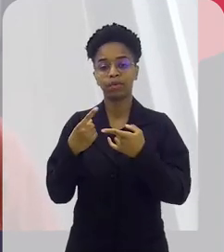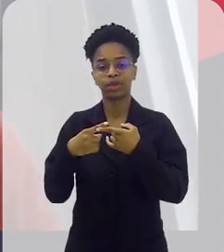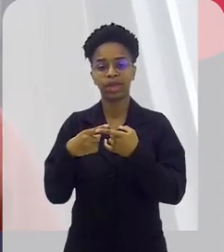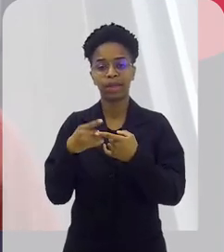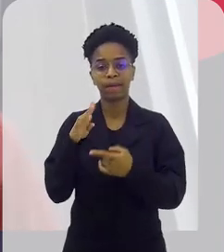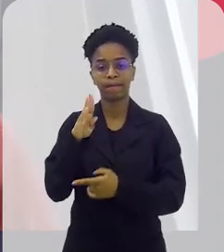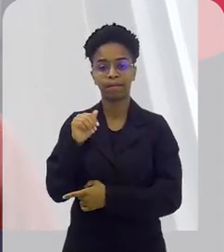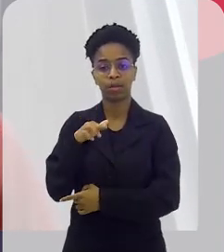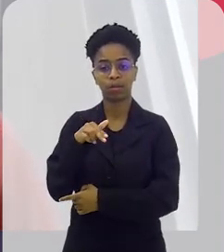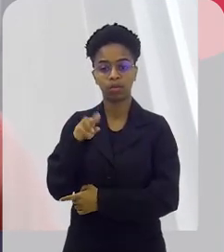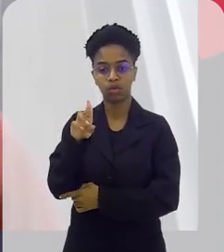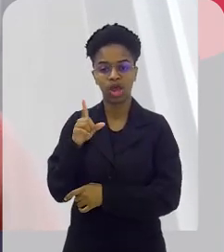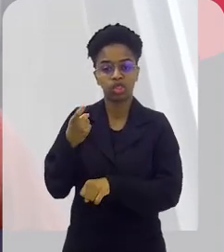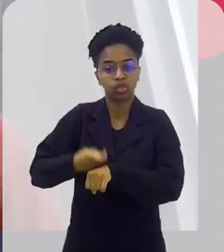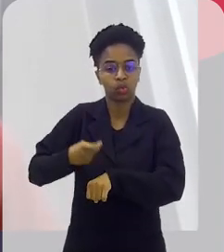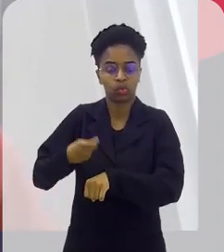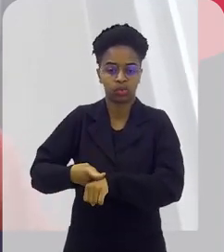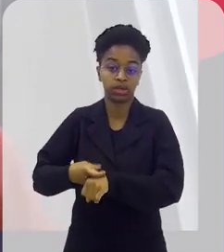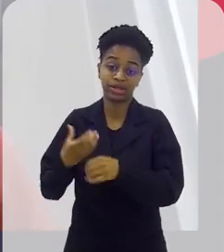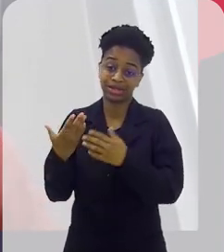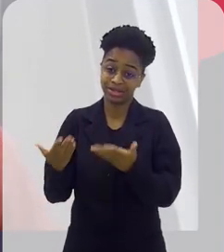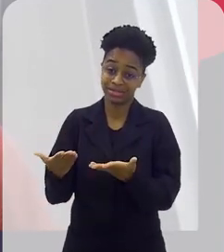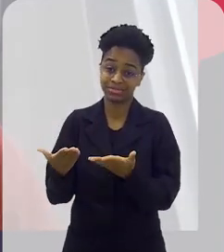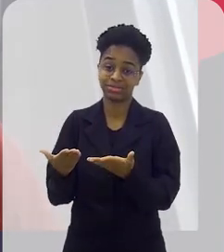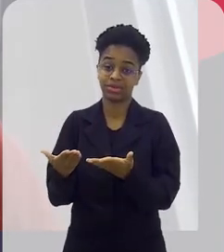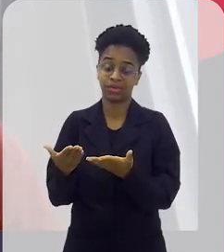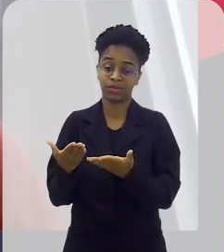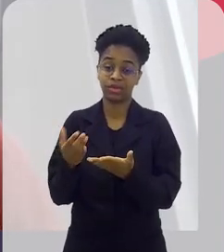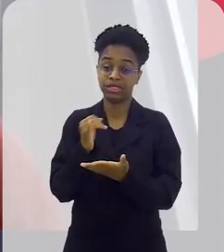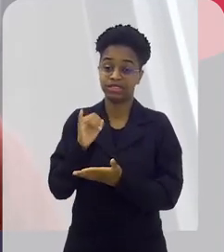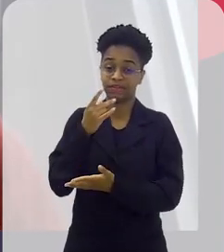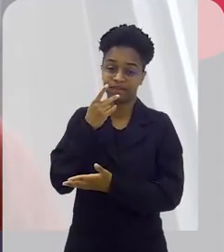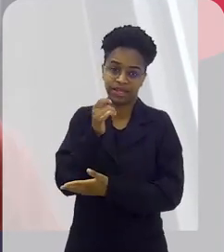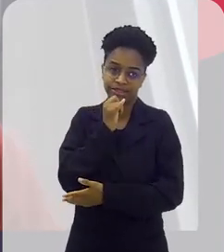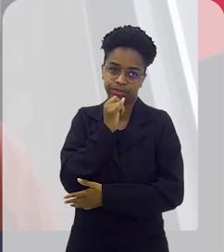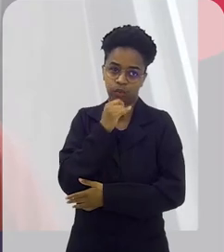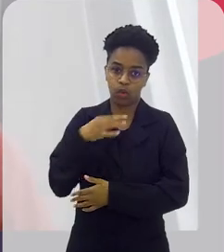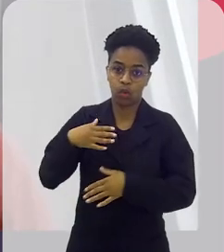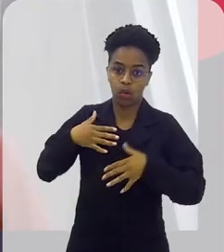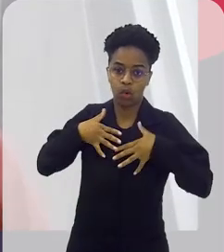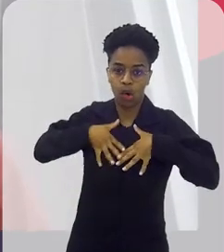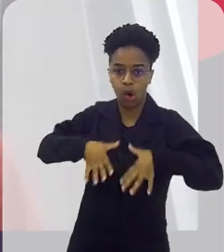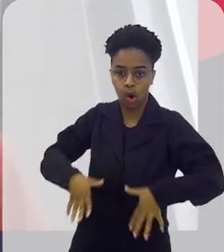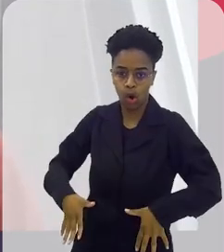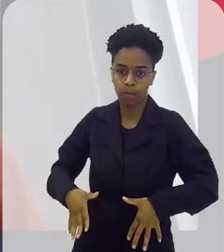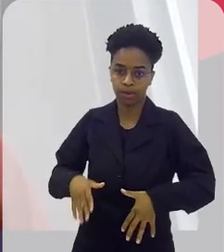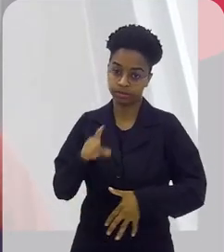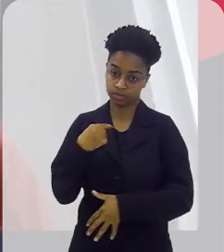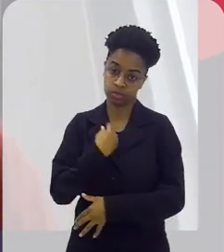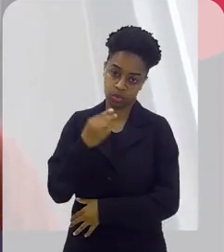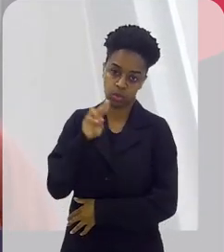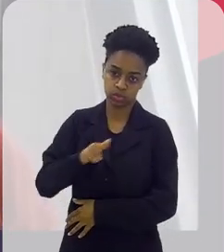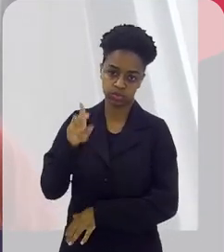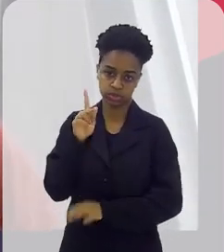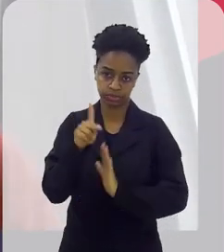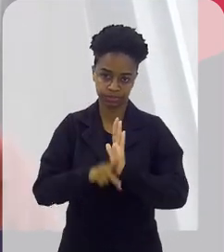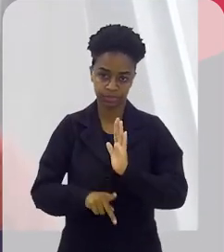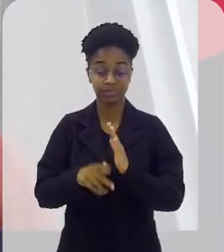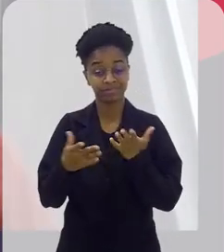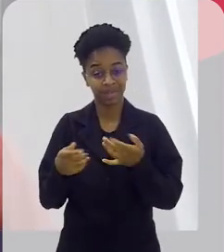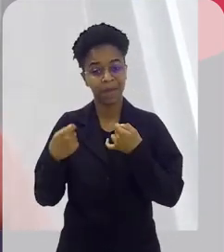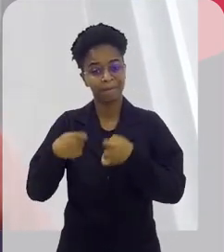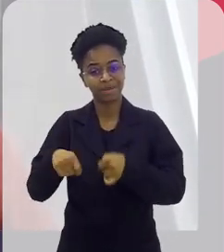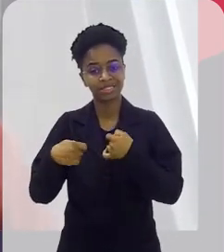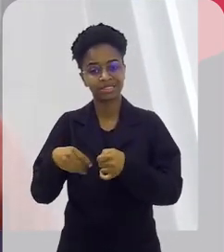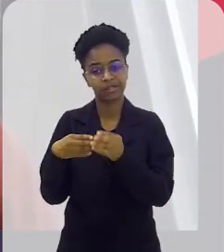fibra de bambu, ela é muito ríspida, né? Então, quando você fala de vestimenta, que foi o caso da aplicação do projeto, você